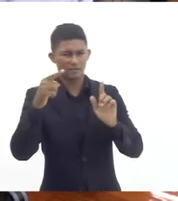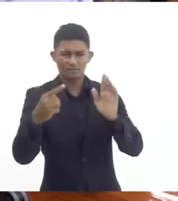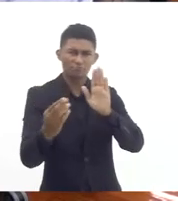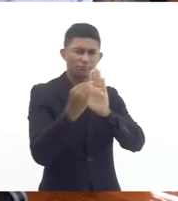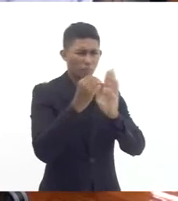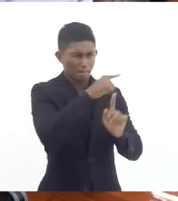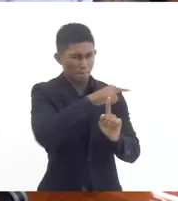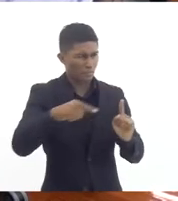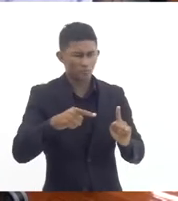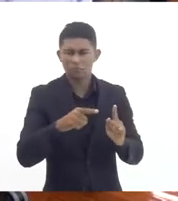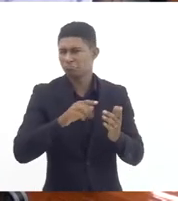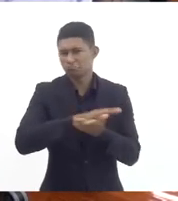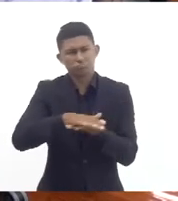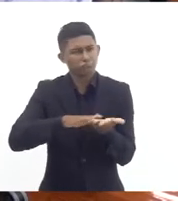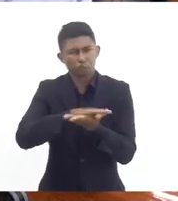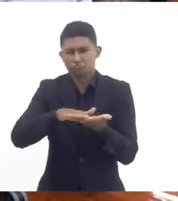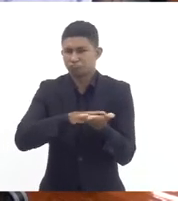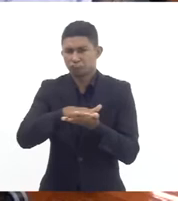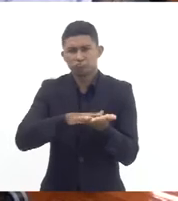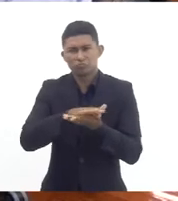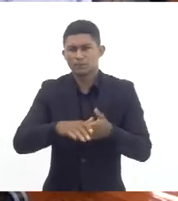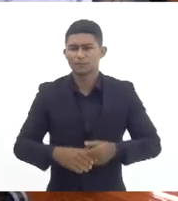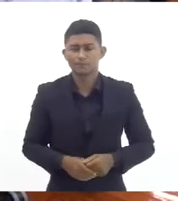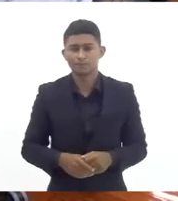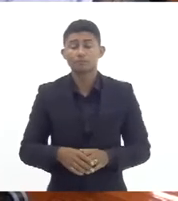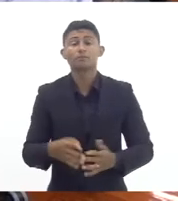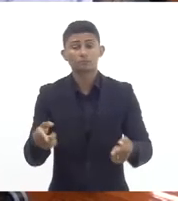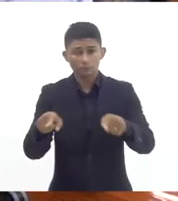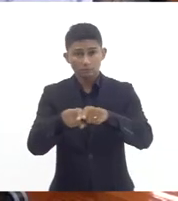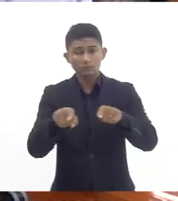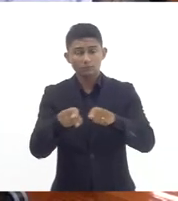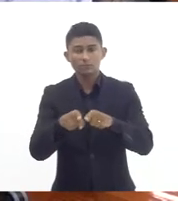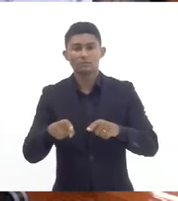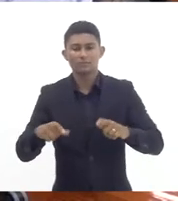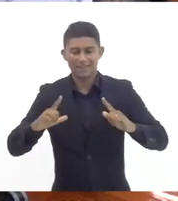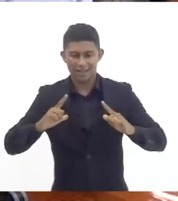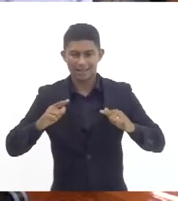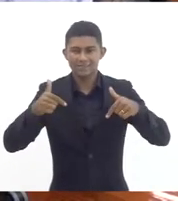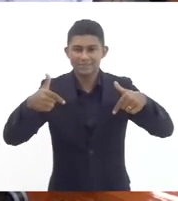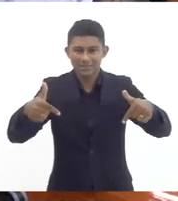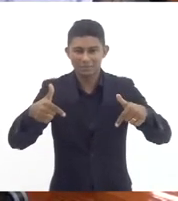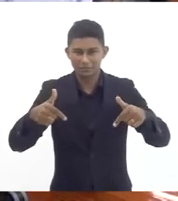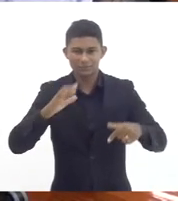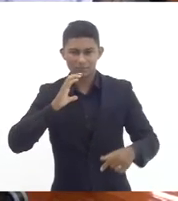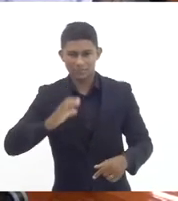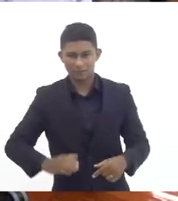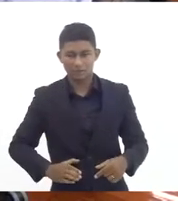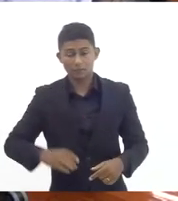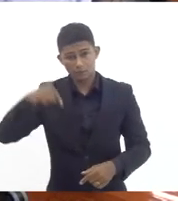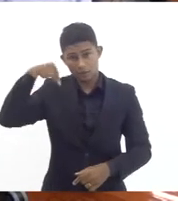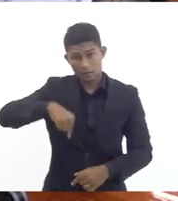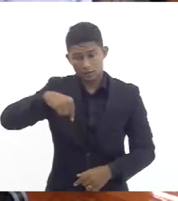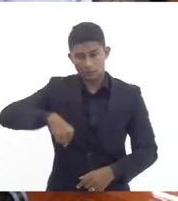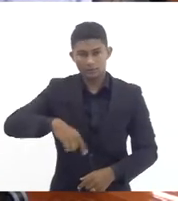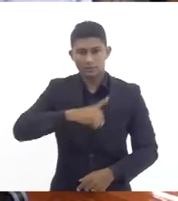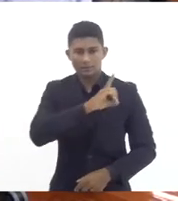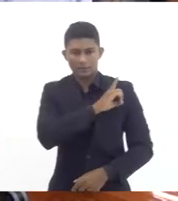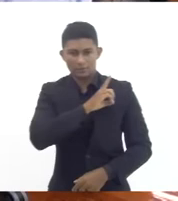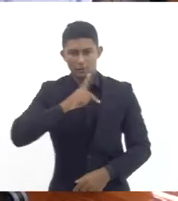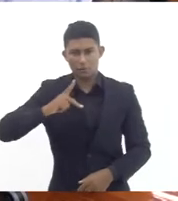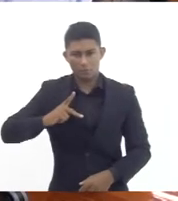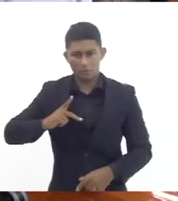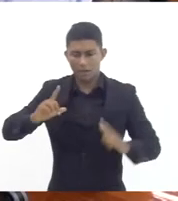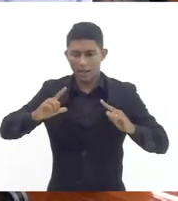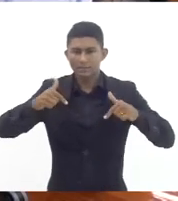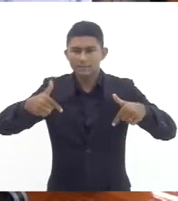em relação à existência de ação civil pública não temos ainda na defensoria ação civil pública já